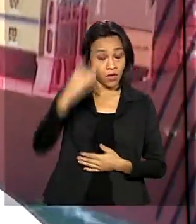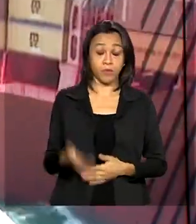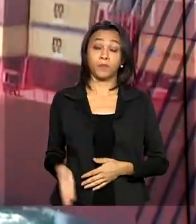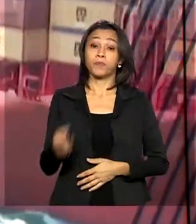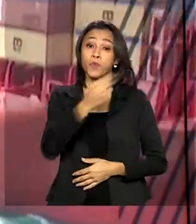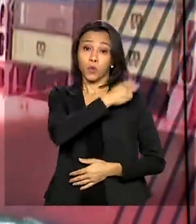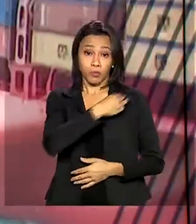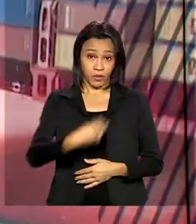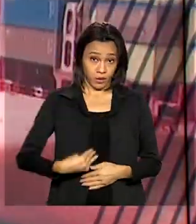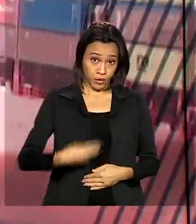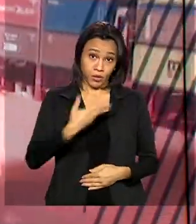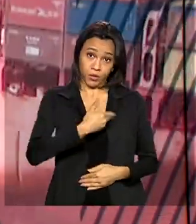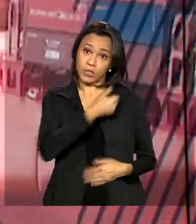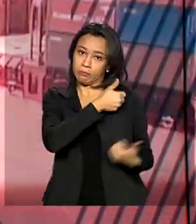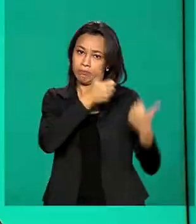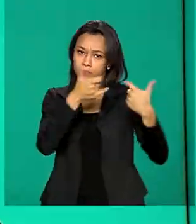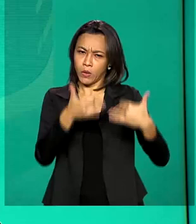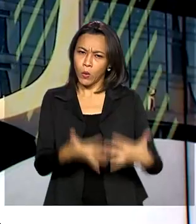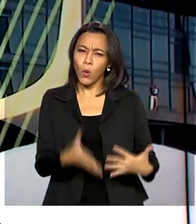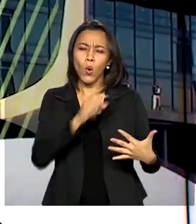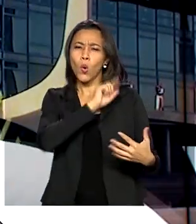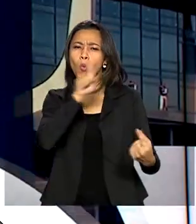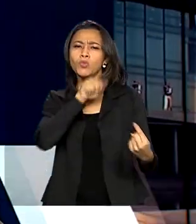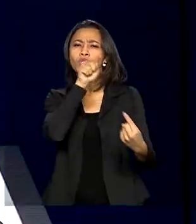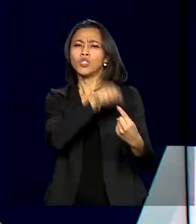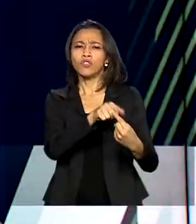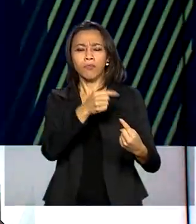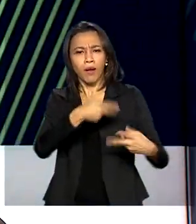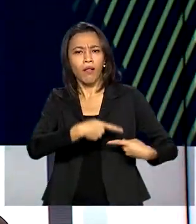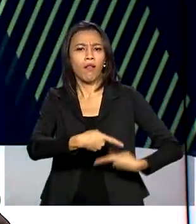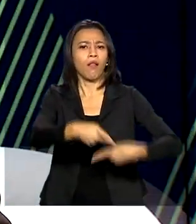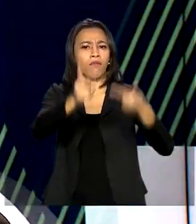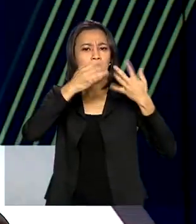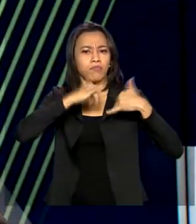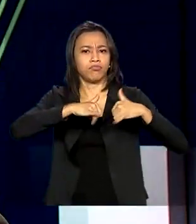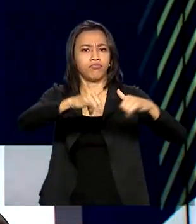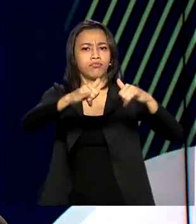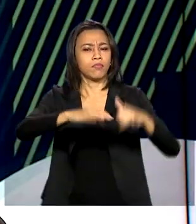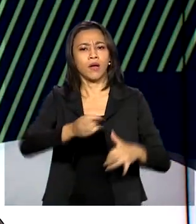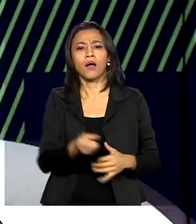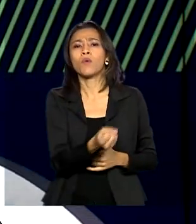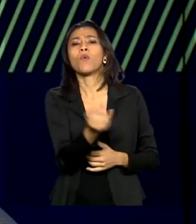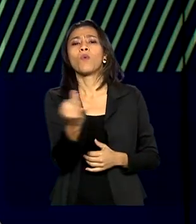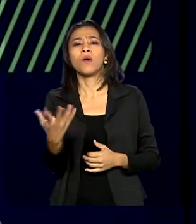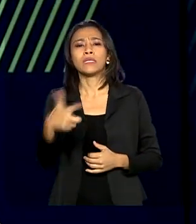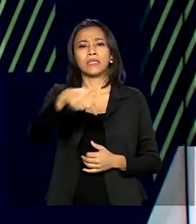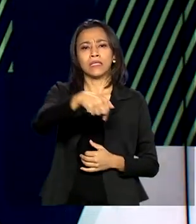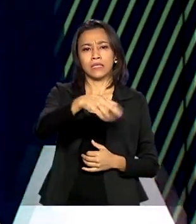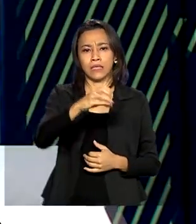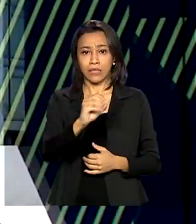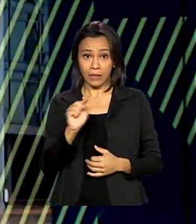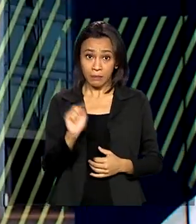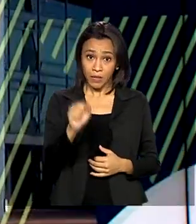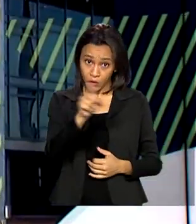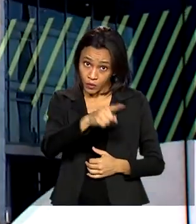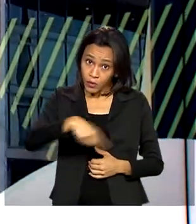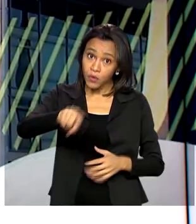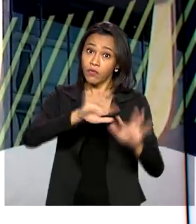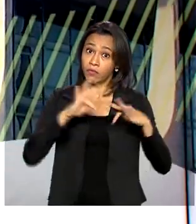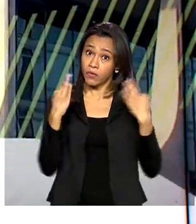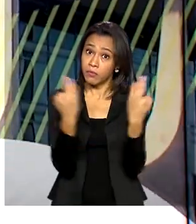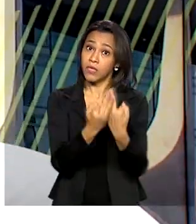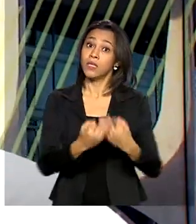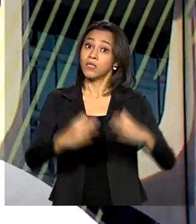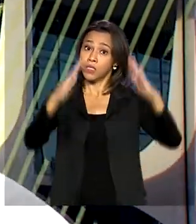Minas e Energia citou a meta de levar energia limpa e renovável a 70 mil famílias que vivem em áreas remotas da